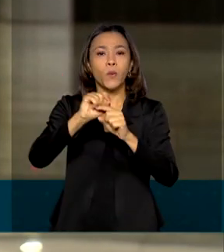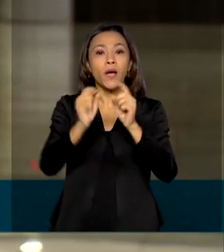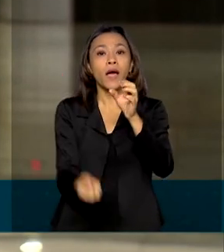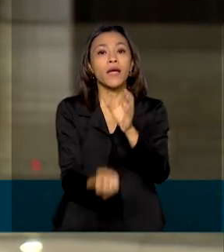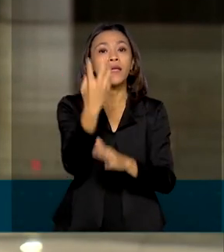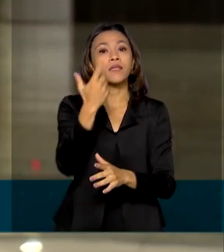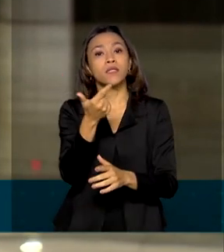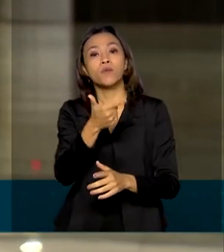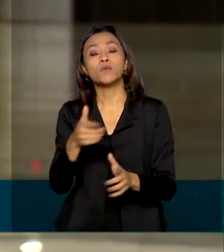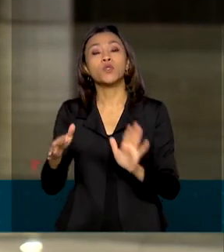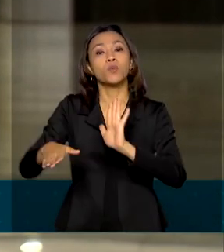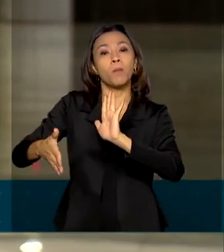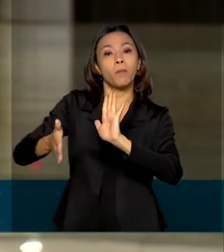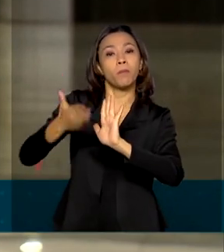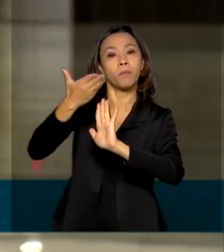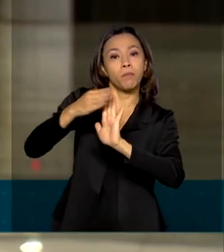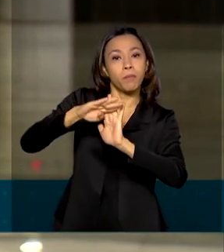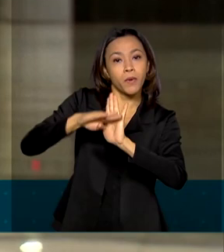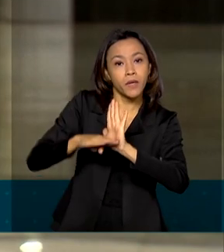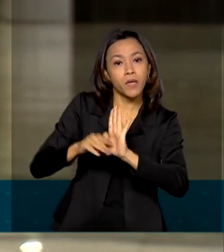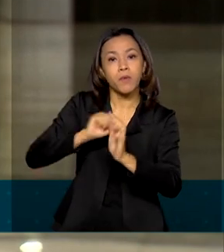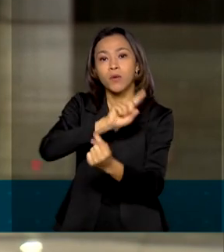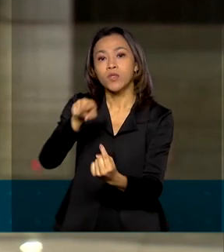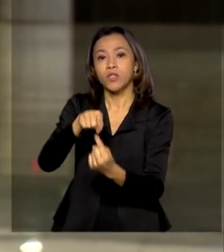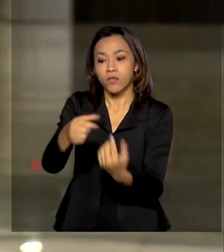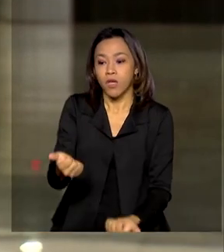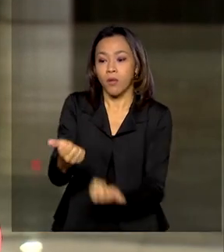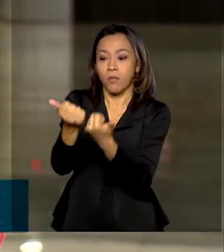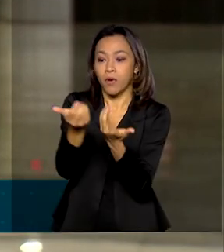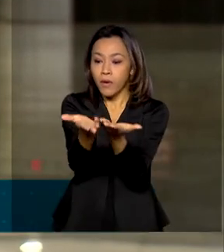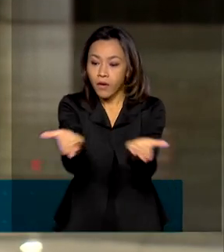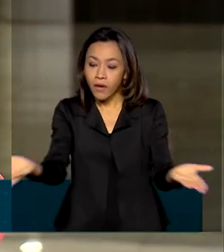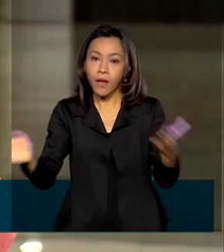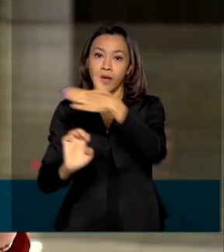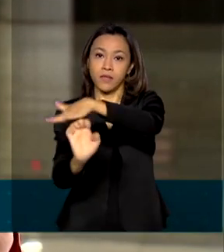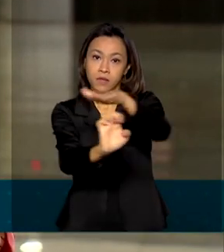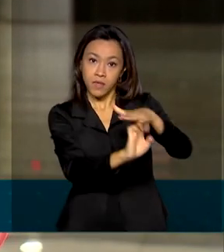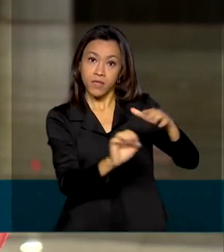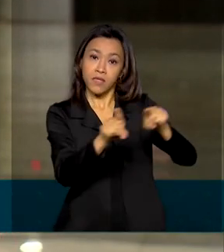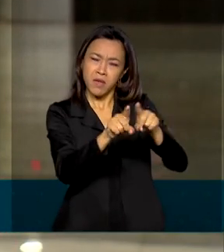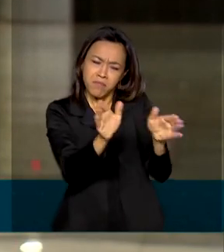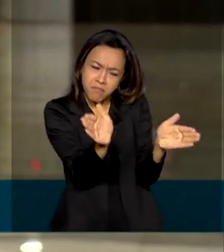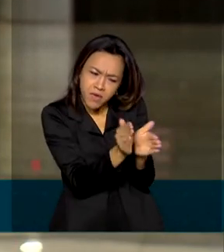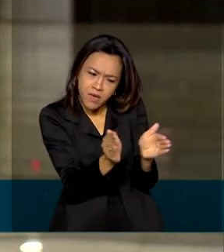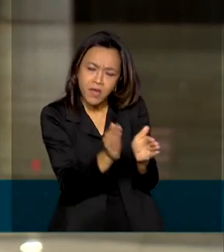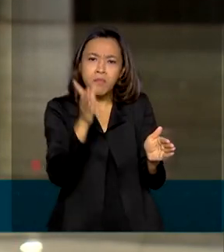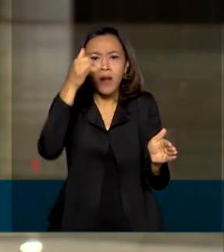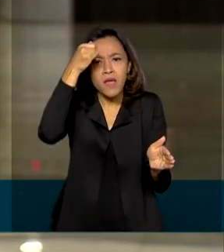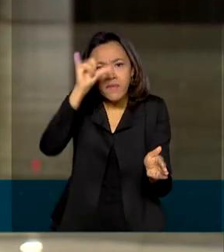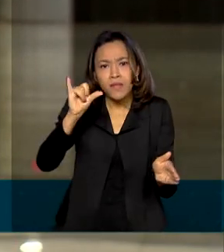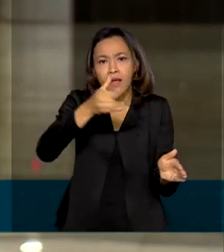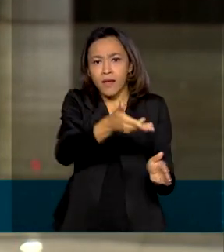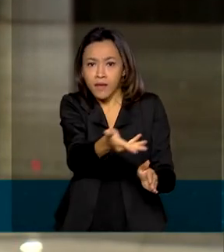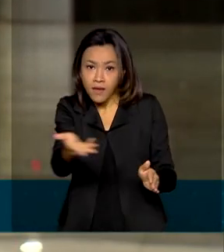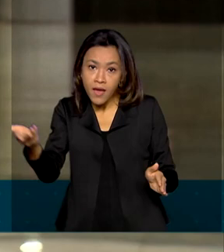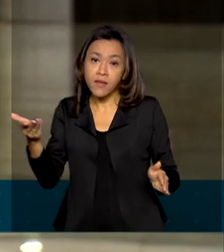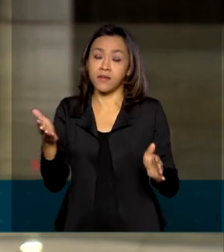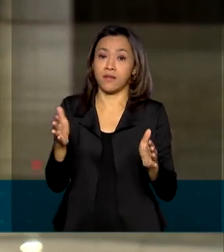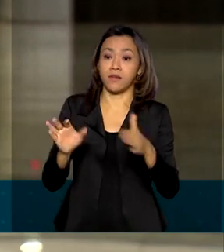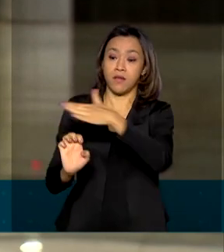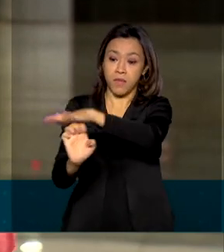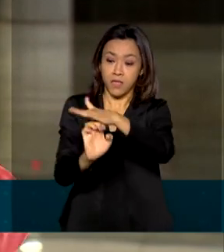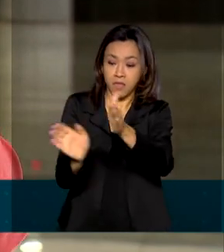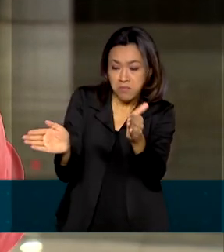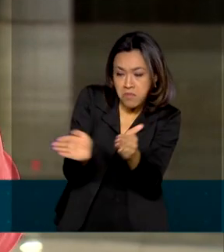o programa de apoio às microempresas e empresas de pequeno porte, como fundamental para evitar que muitas micro e pequenas